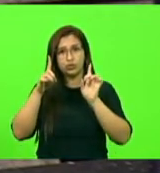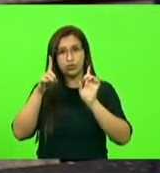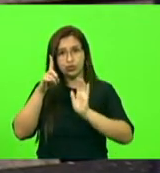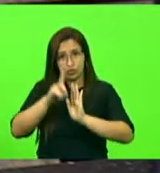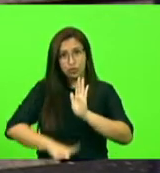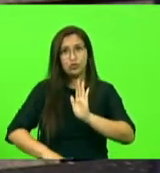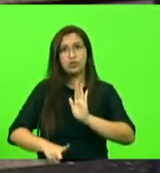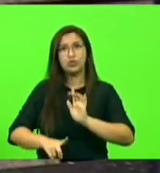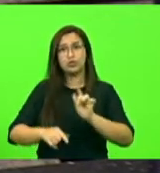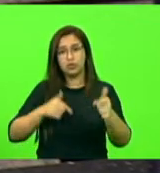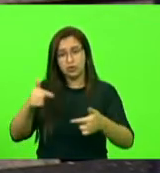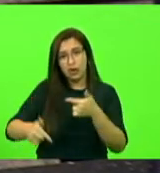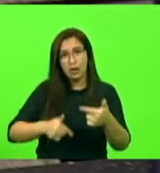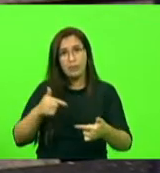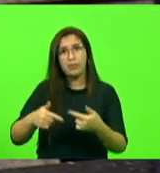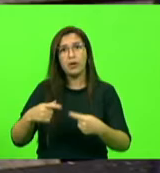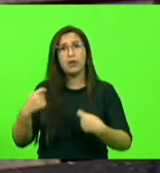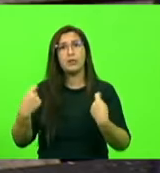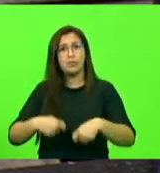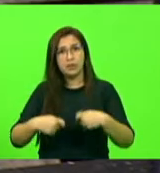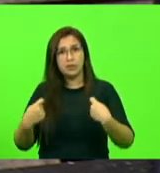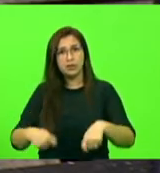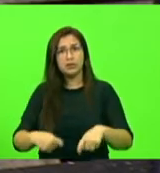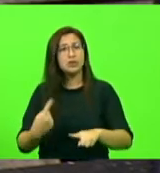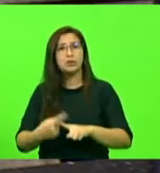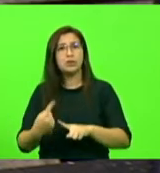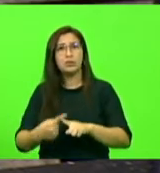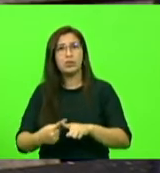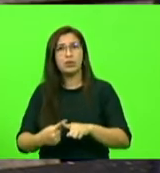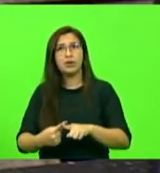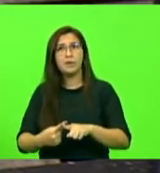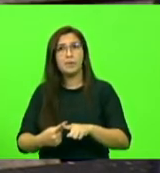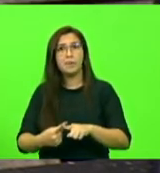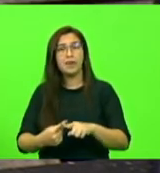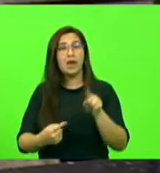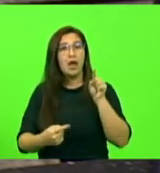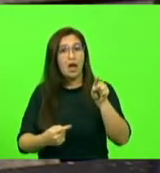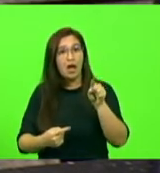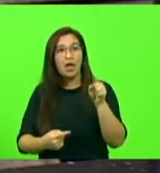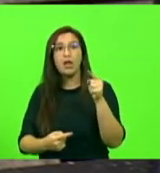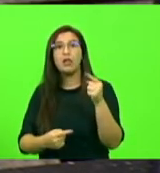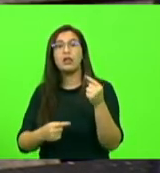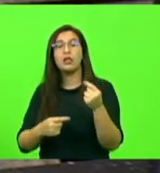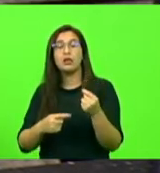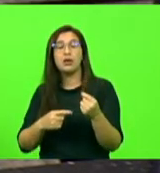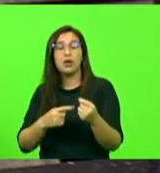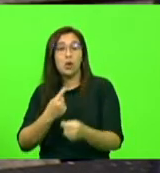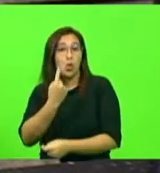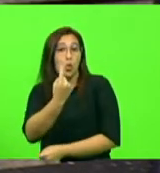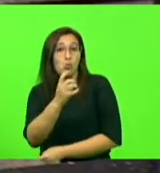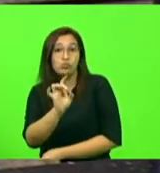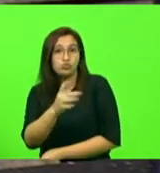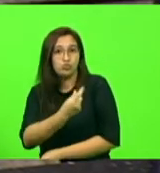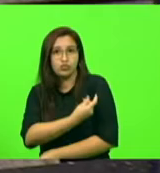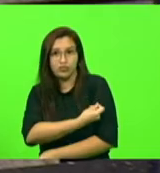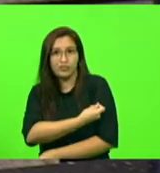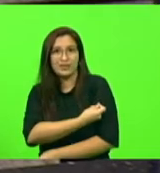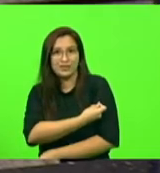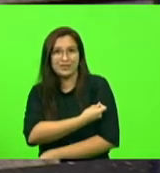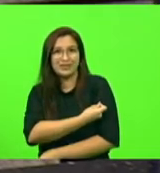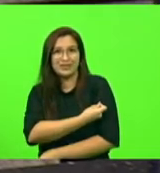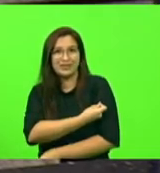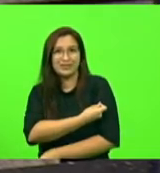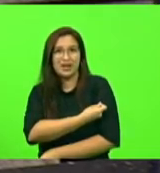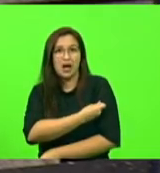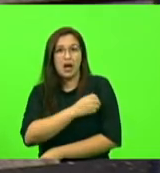por causa de não ter feito, não estou falando nem de não ter feito vacina, é de ter feito a primeira e se comprometido em fazer as